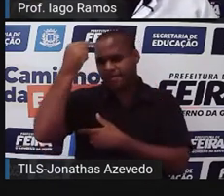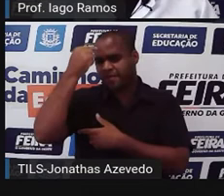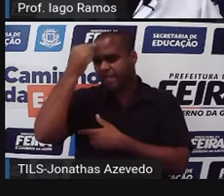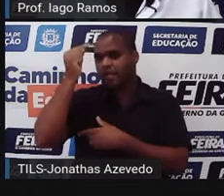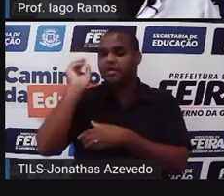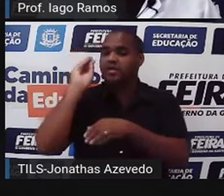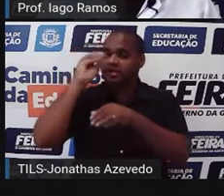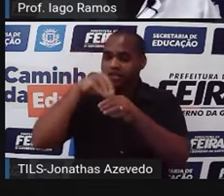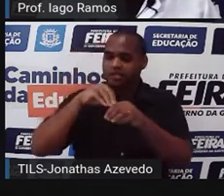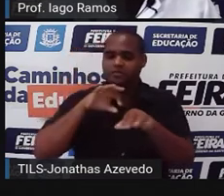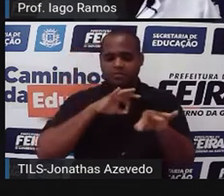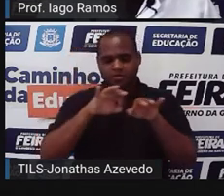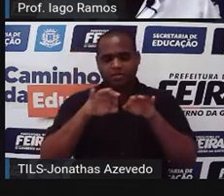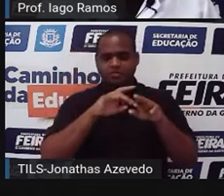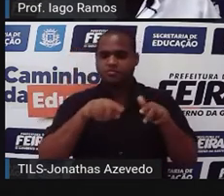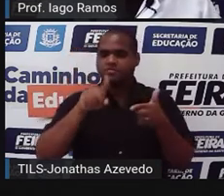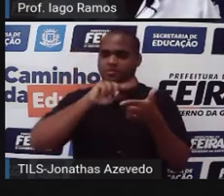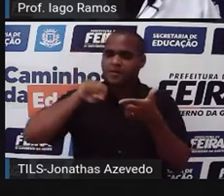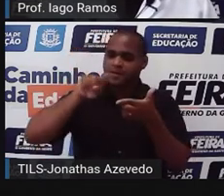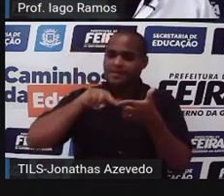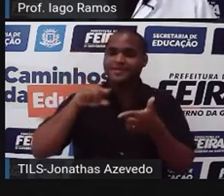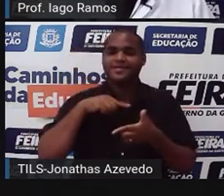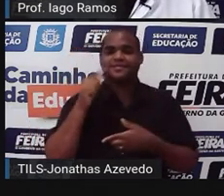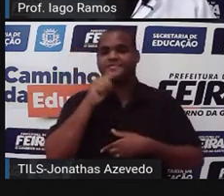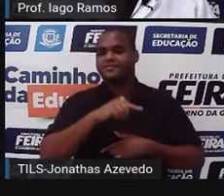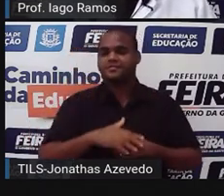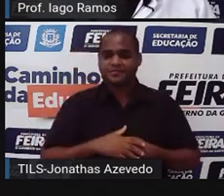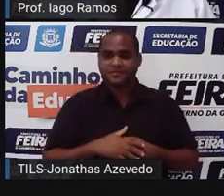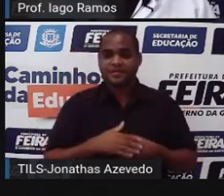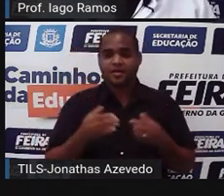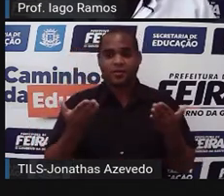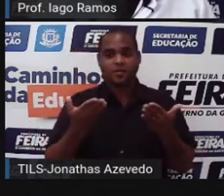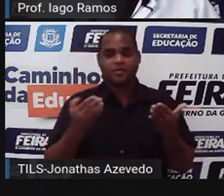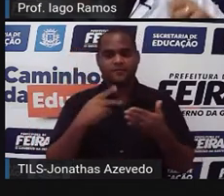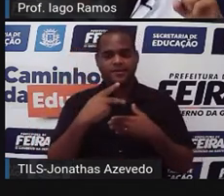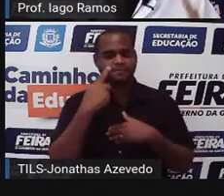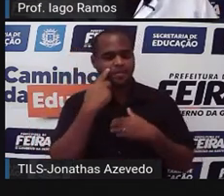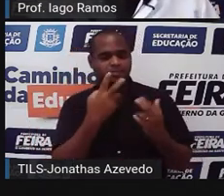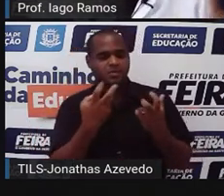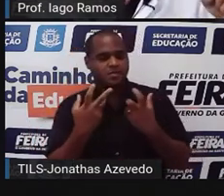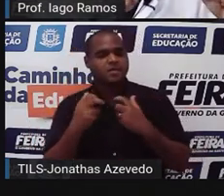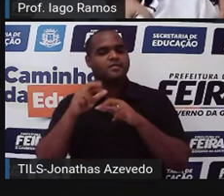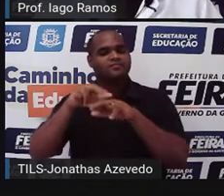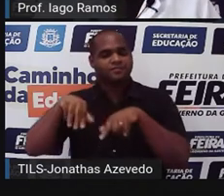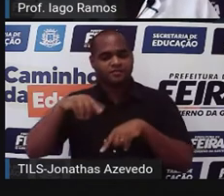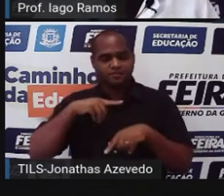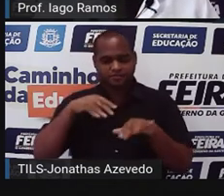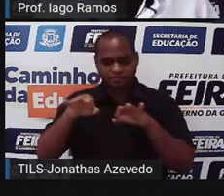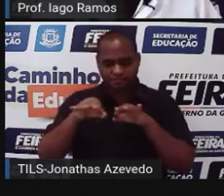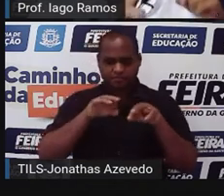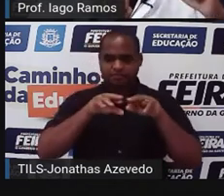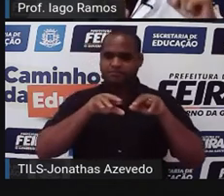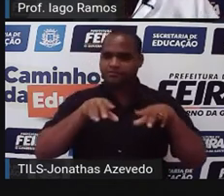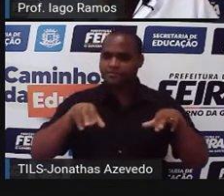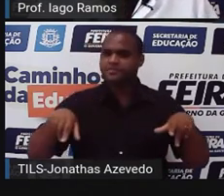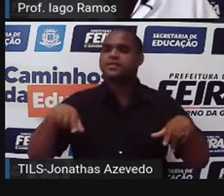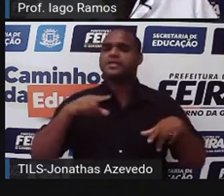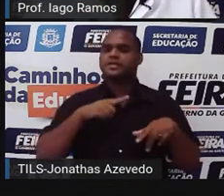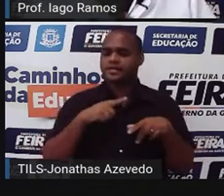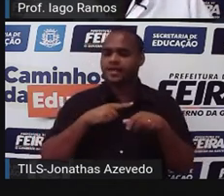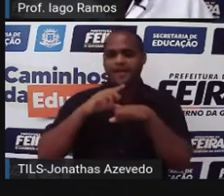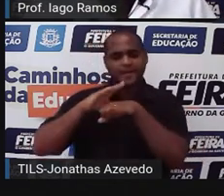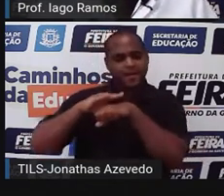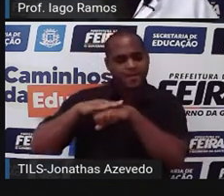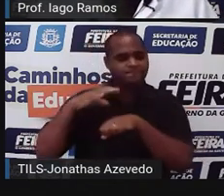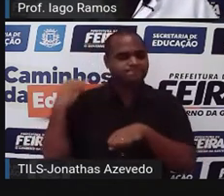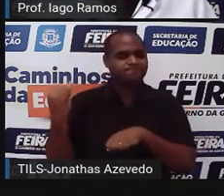ter para resolver o problema. Tá? Então, aqui a gente já vai começar a perceber o quanto a organização é uma coisa